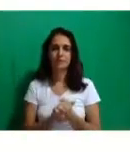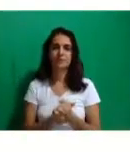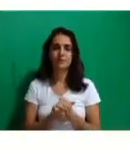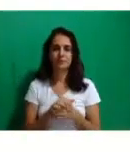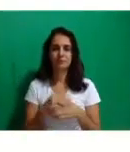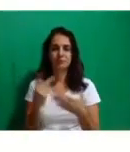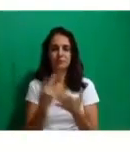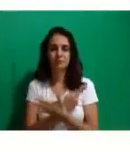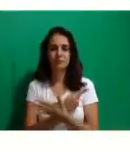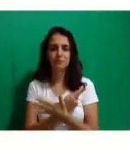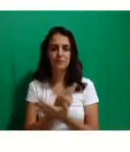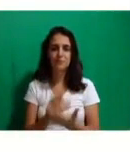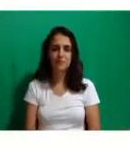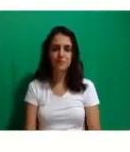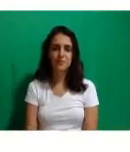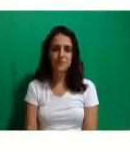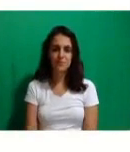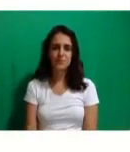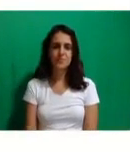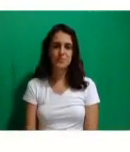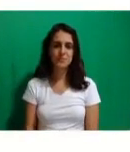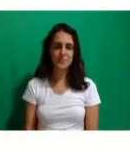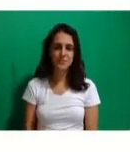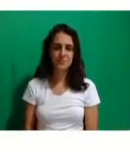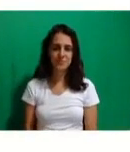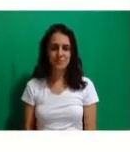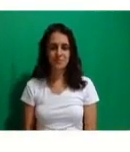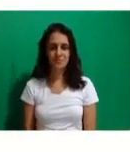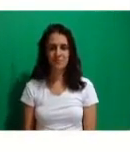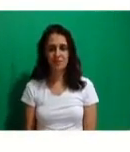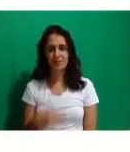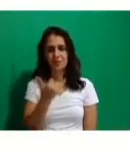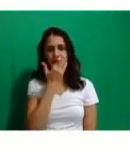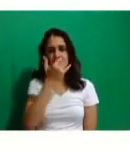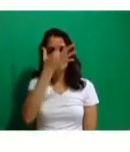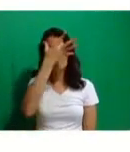Então, como eu estava aqui, o eu estava falando que eu já esqueci.